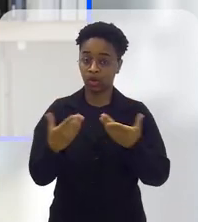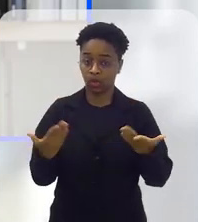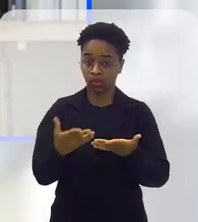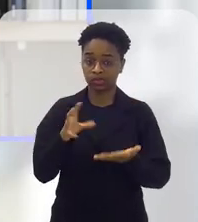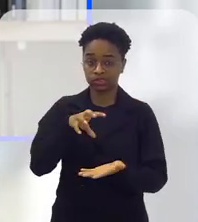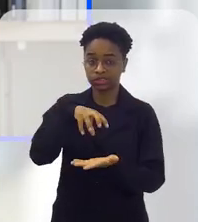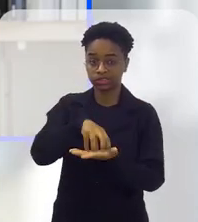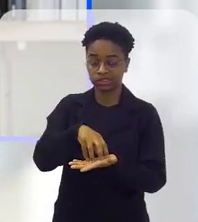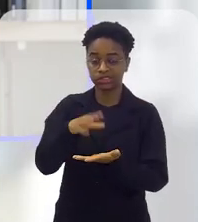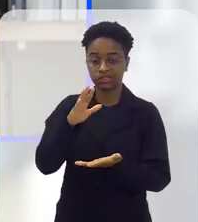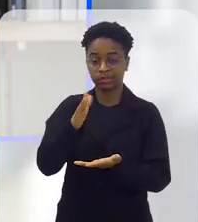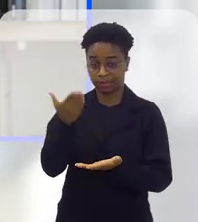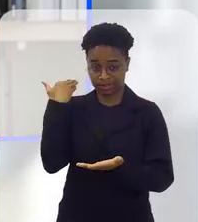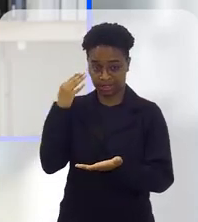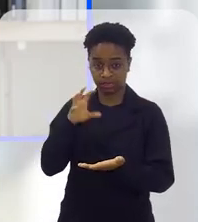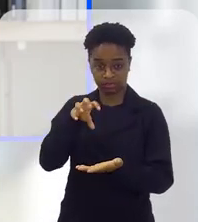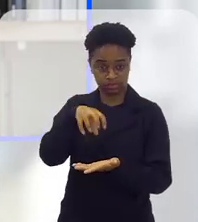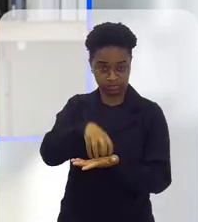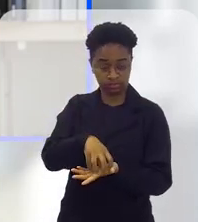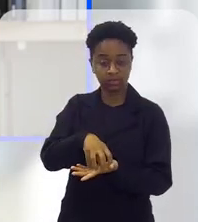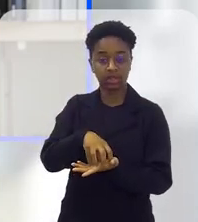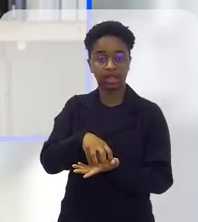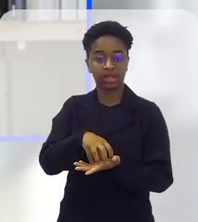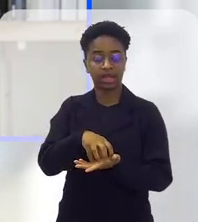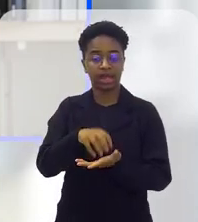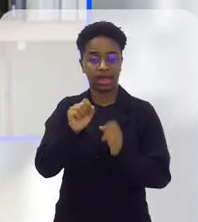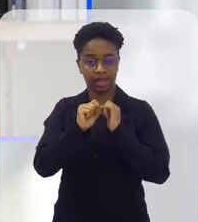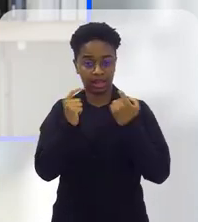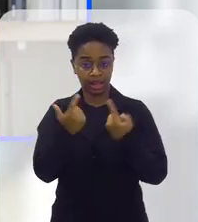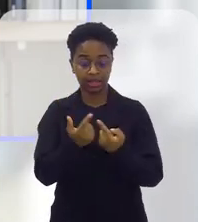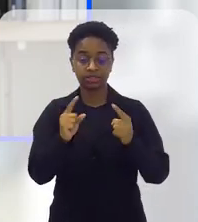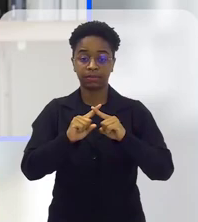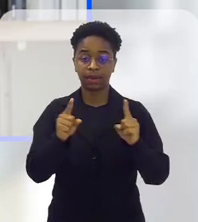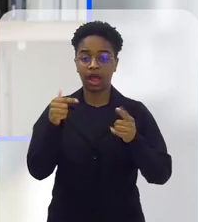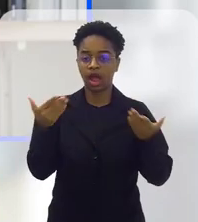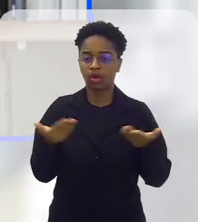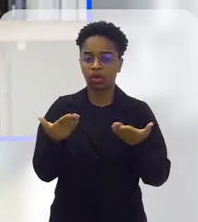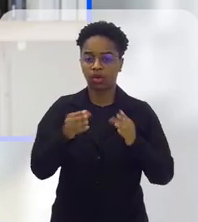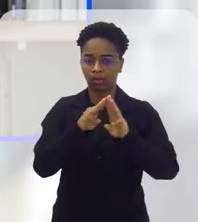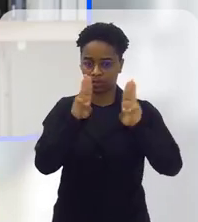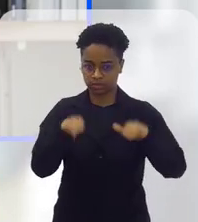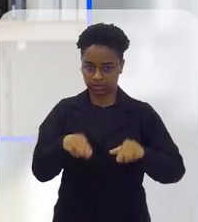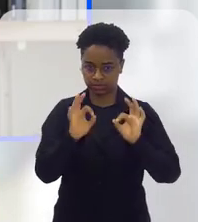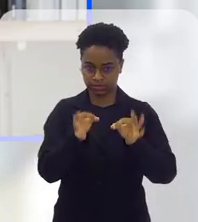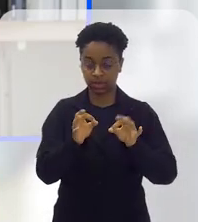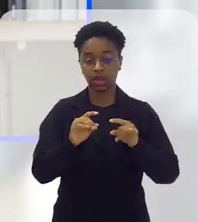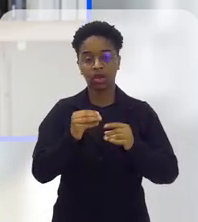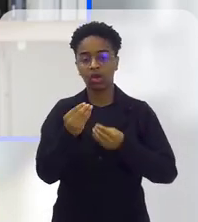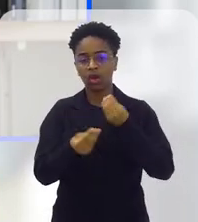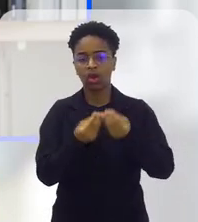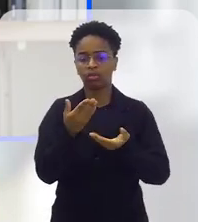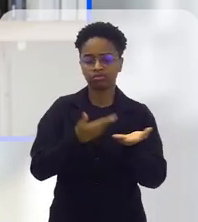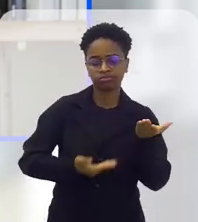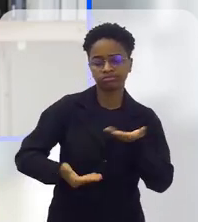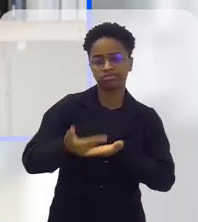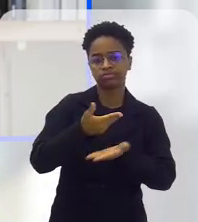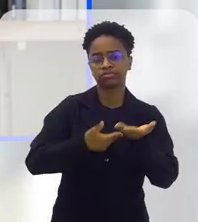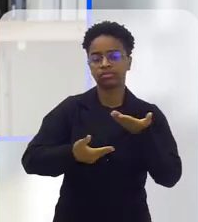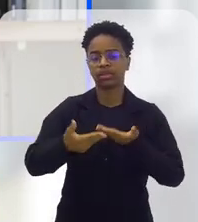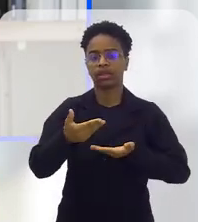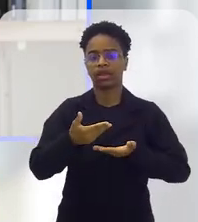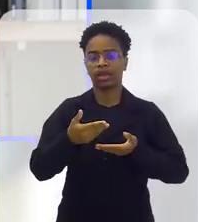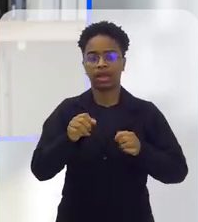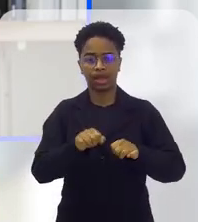foi a sede da Assembleia Legislativa, mas hoje funciona como museu. Como se houvesse esse diálogo, né? Entre o